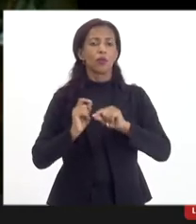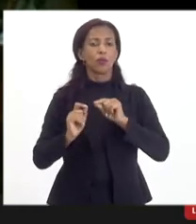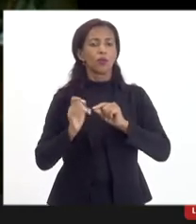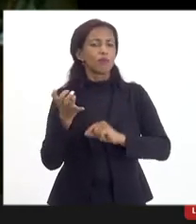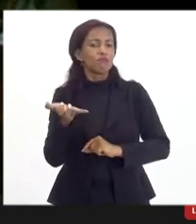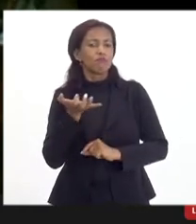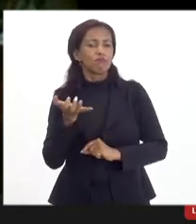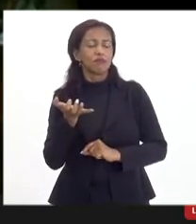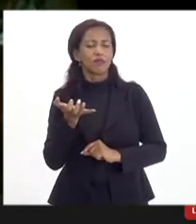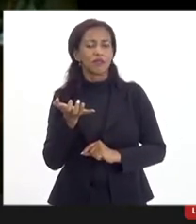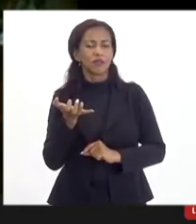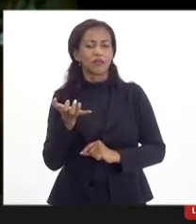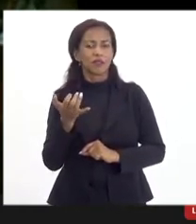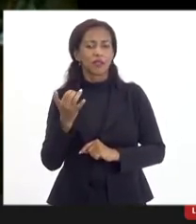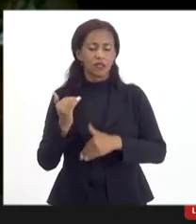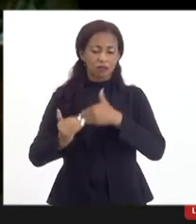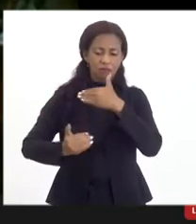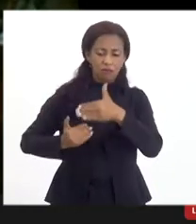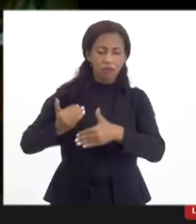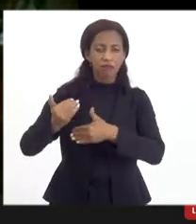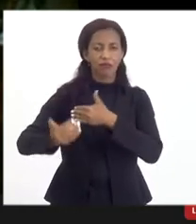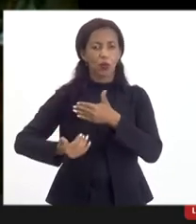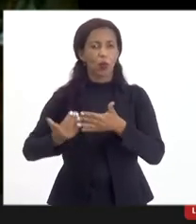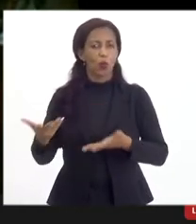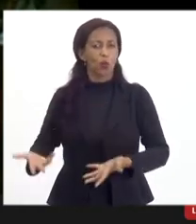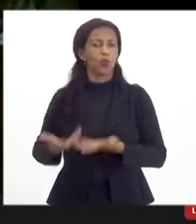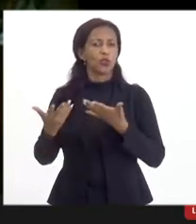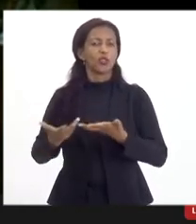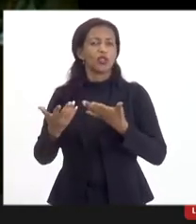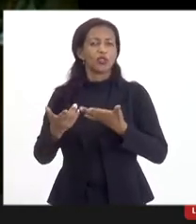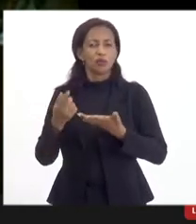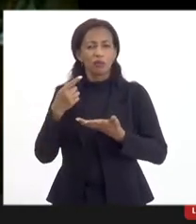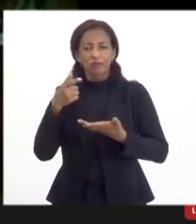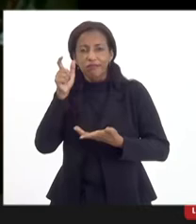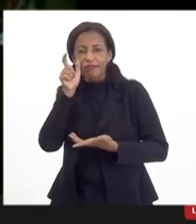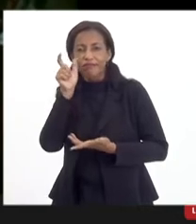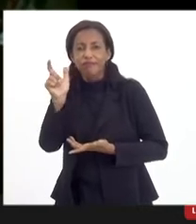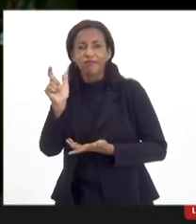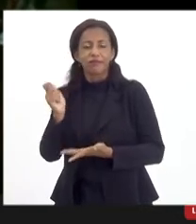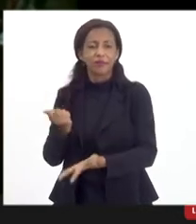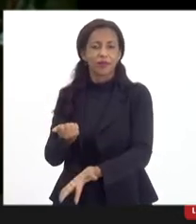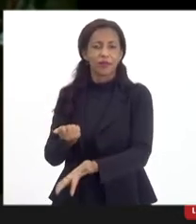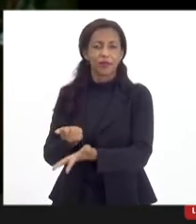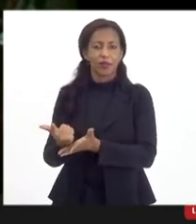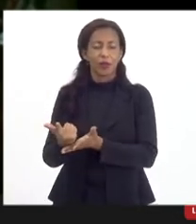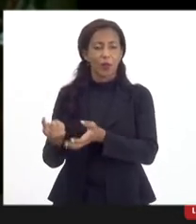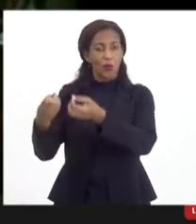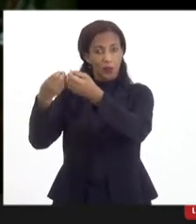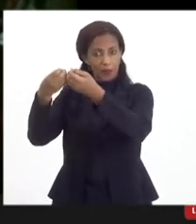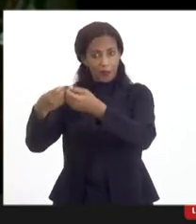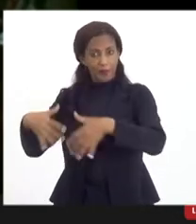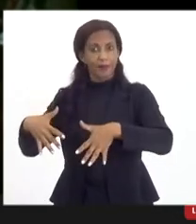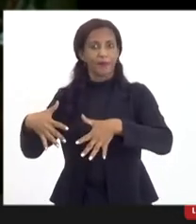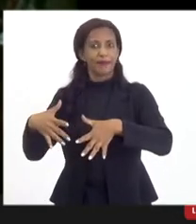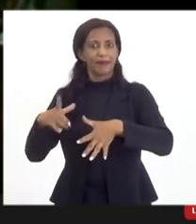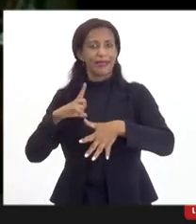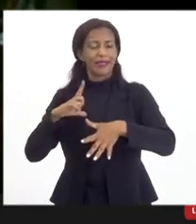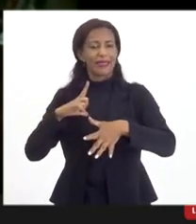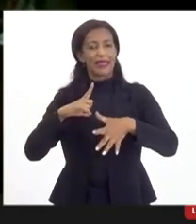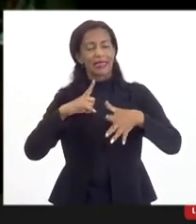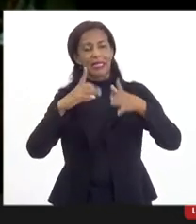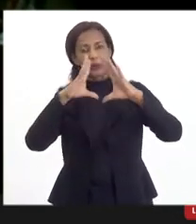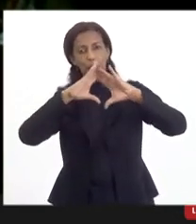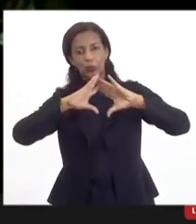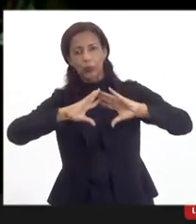pretendia, logo em seguida, como estímulo, comprar, né? Com a quebra do monopólio, isso ficou mais diluído, né?